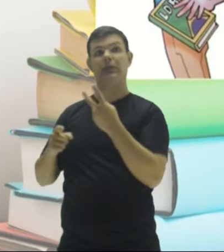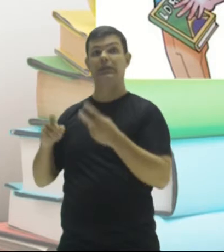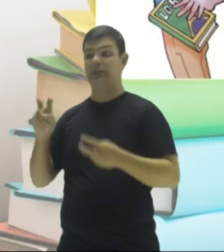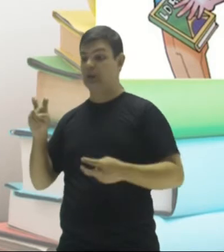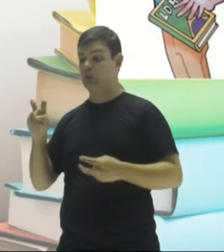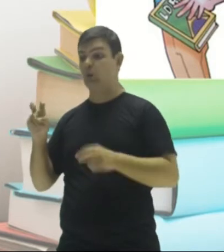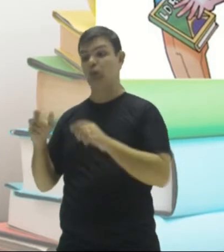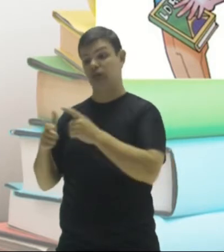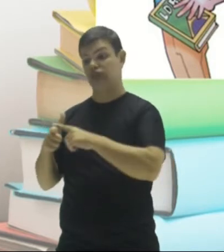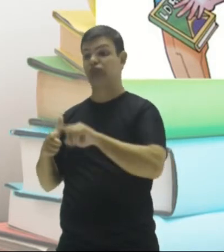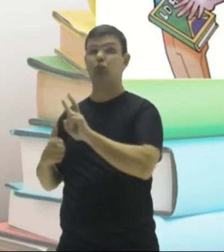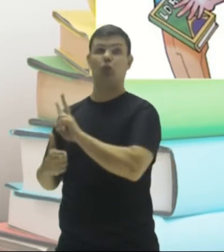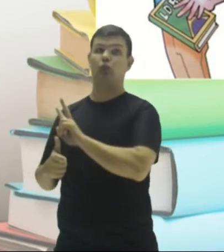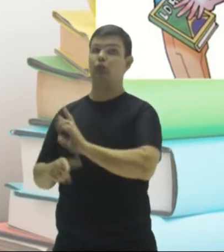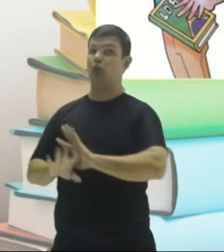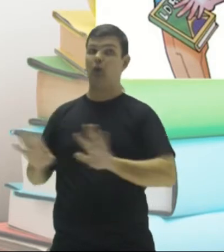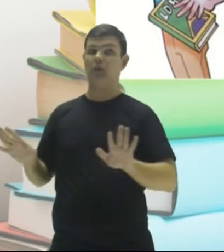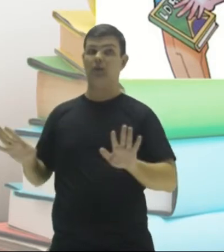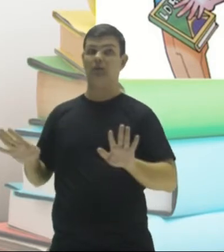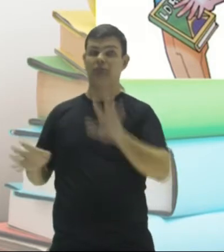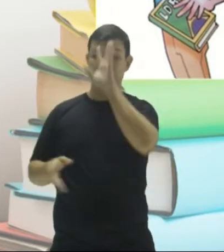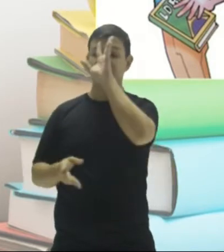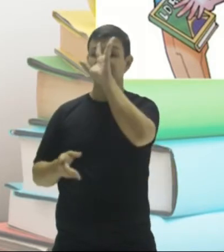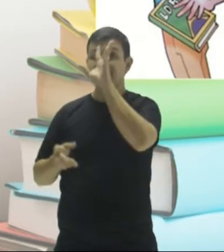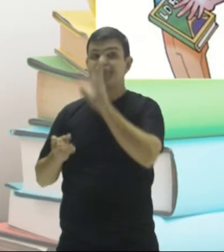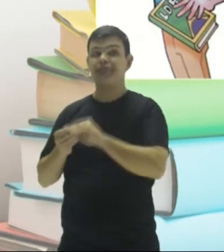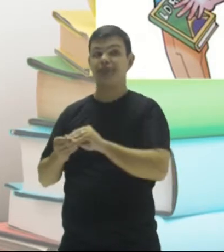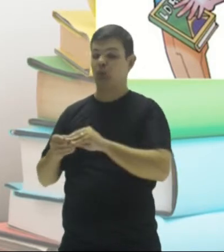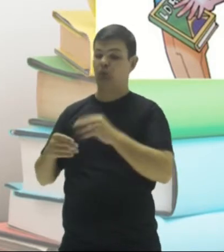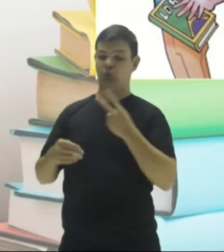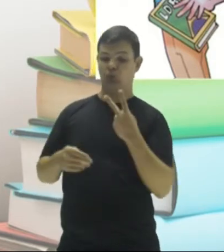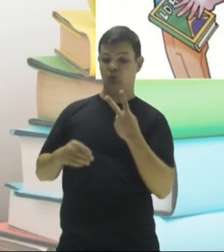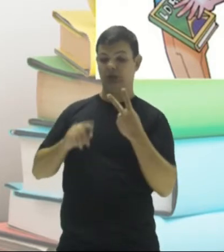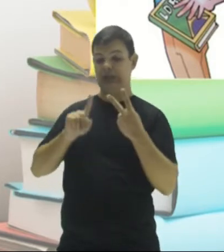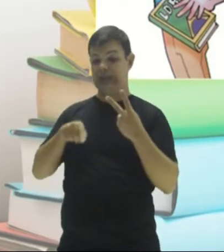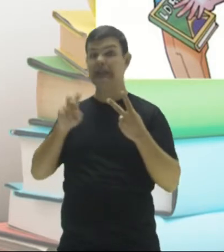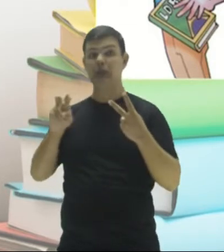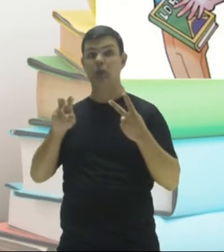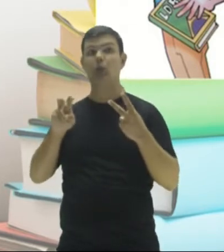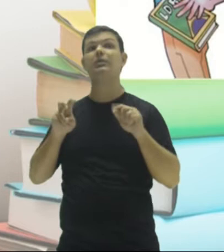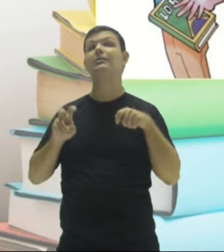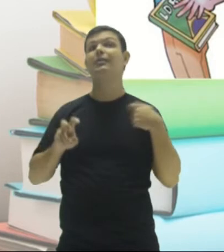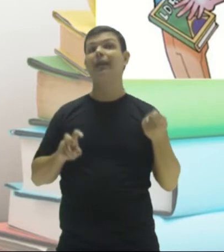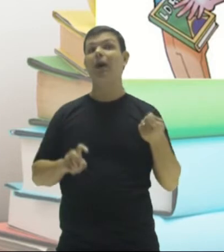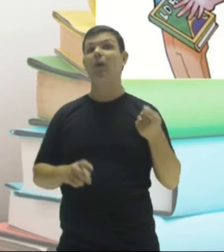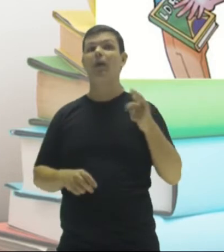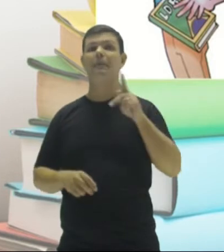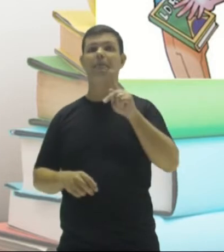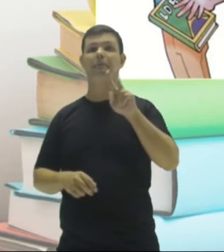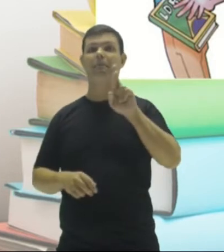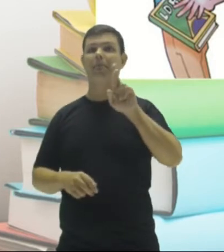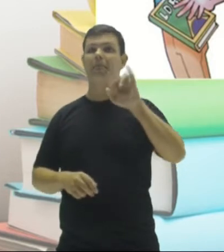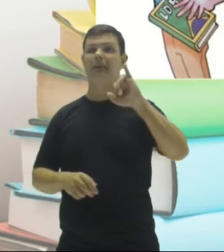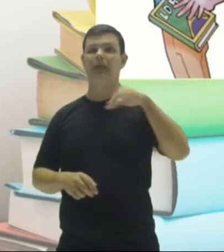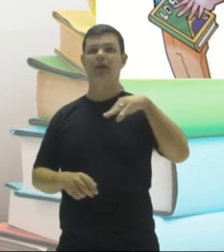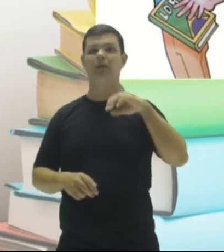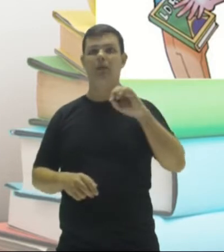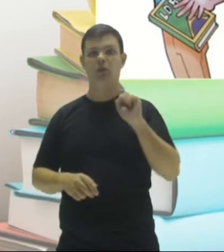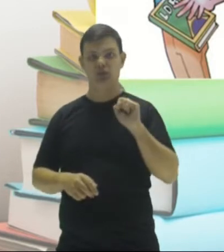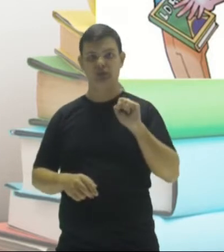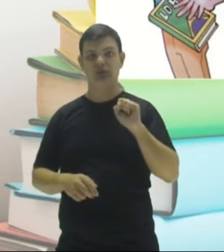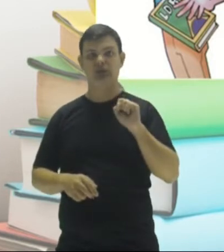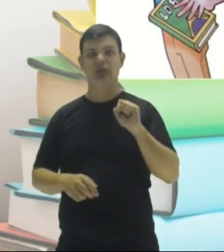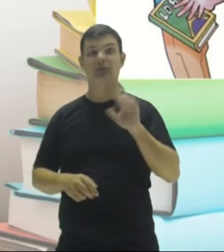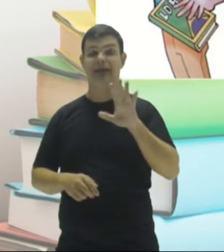divisores. Então, nesse caso aí, olha, dois e cinco são números primos. Zero, um e